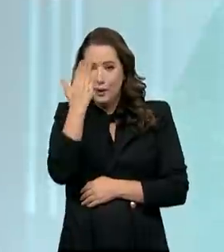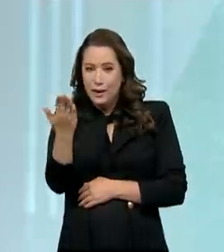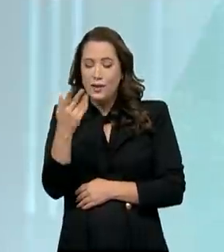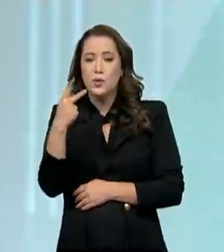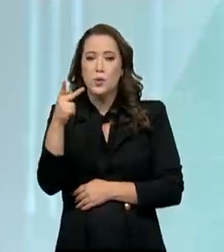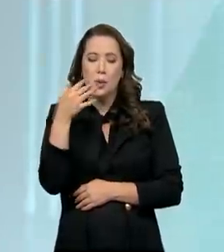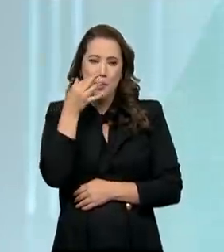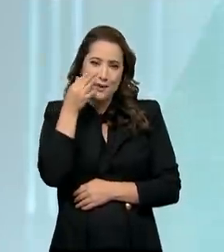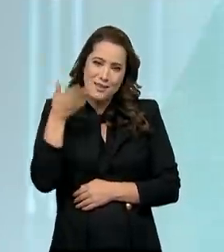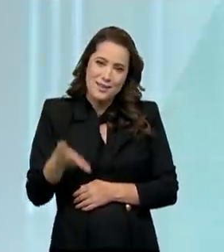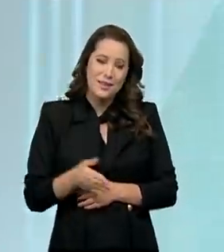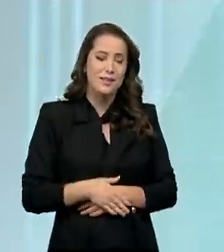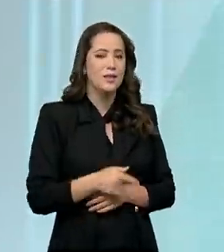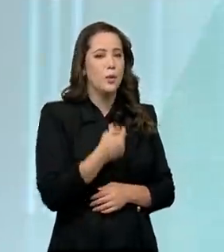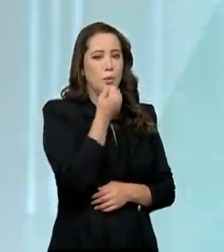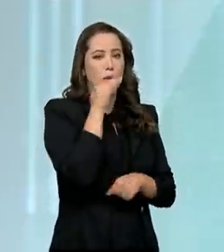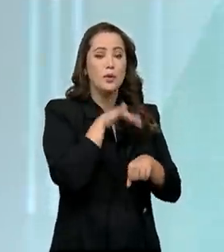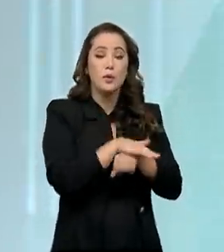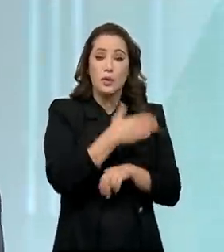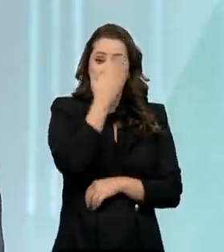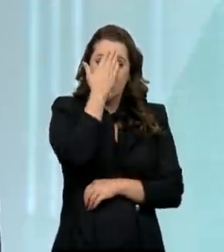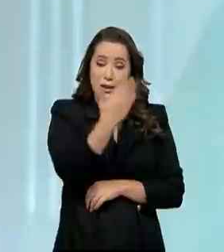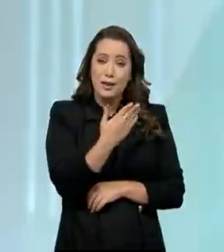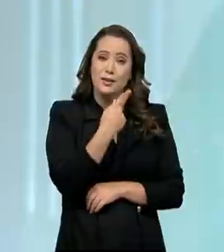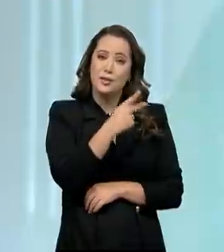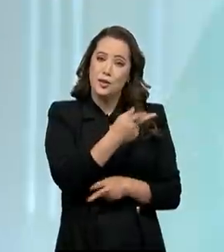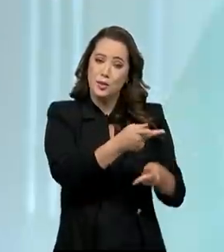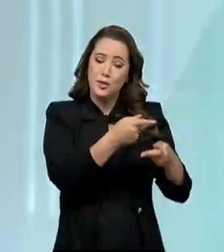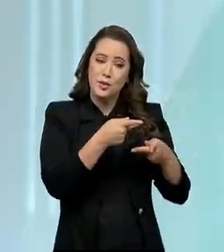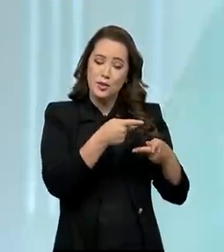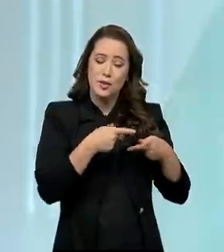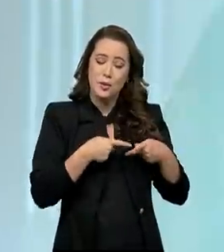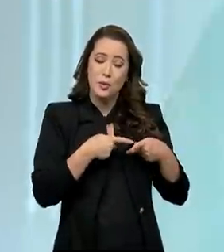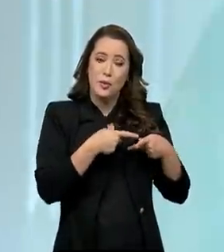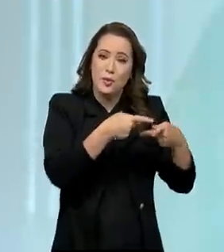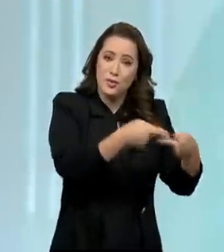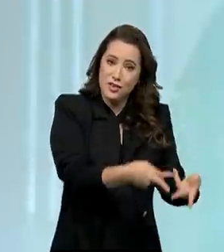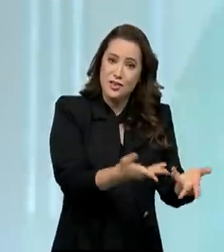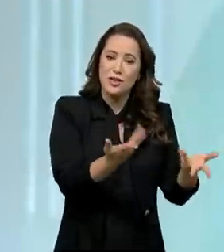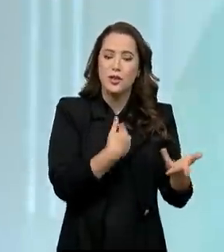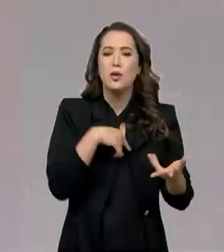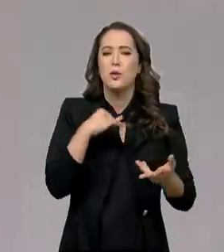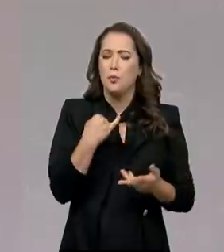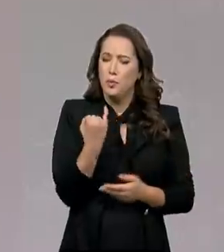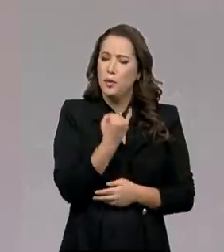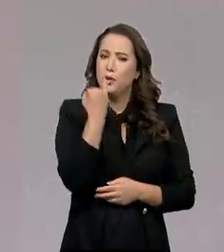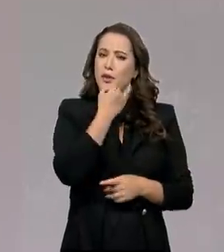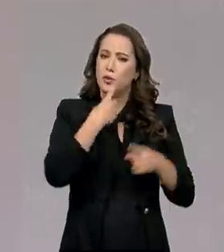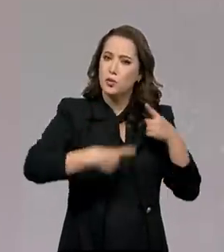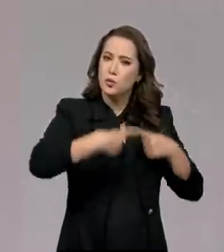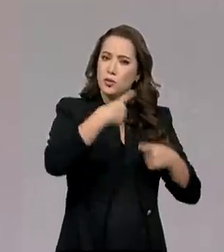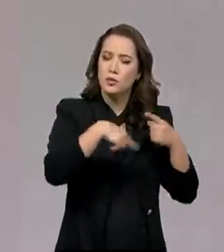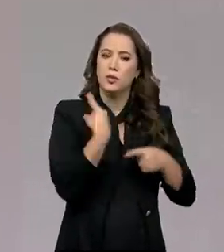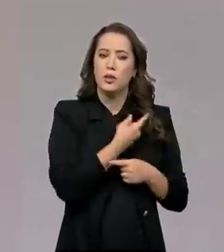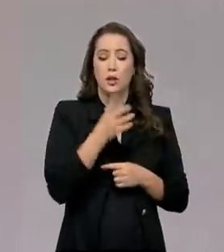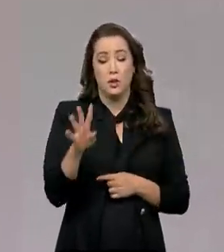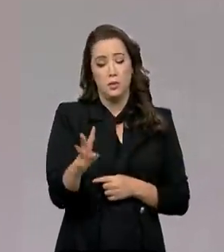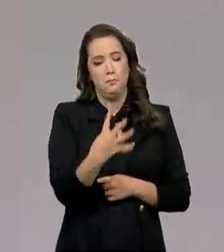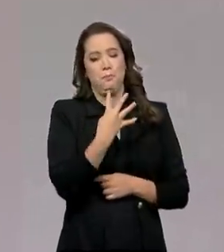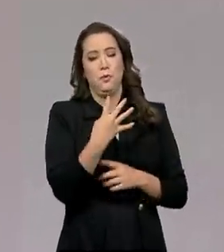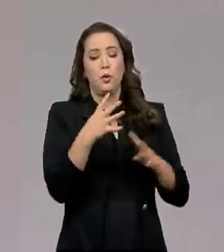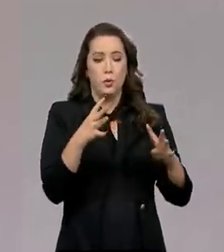noite, Paulo. Obrigado pelo convite. Prazer estar aqui com você. Espero que temos um debate proveitoso para quem nos assiste. Com certeza. Presidente, o senhor